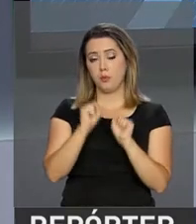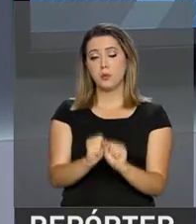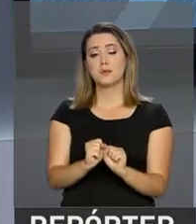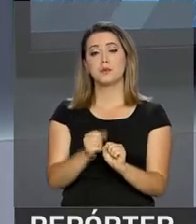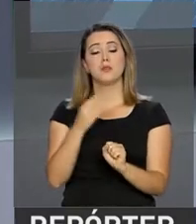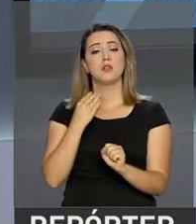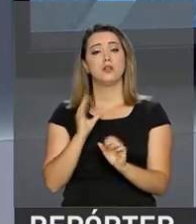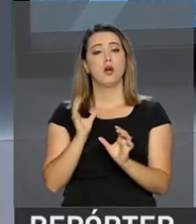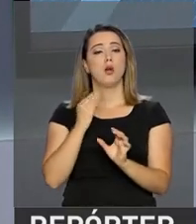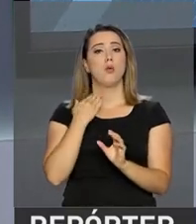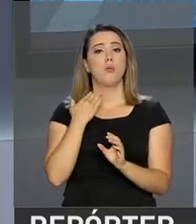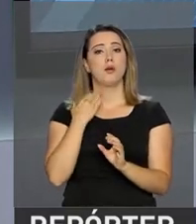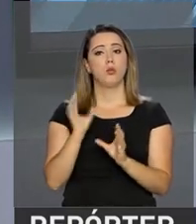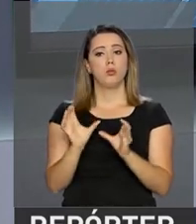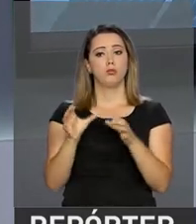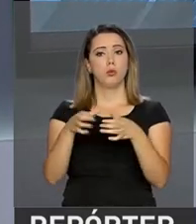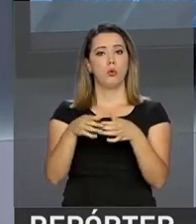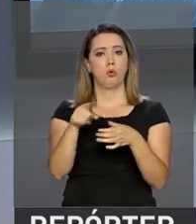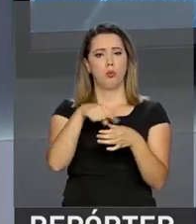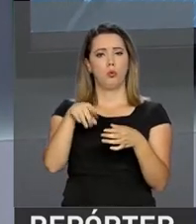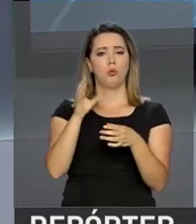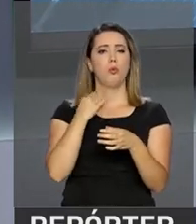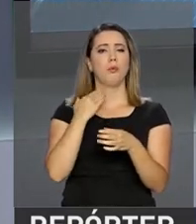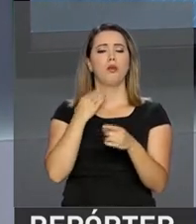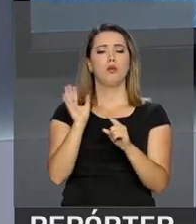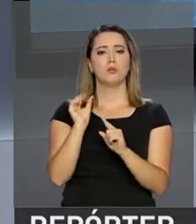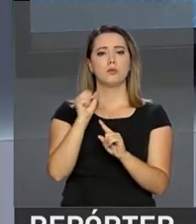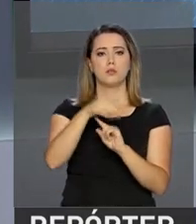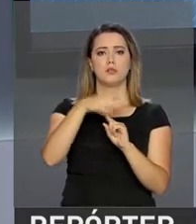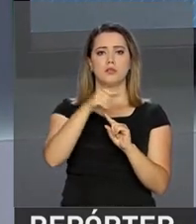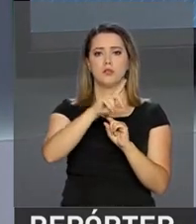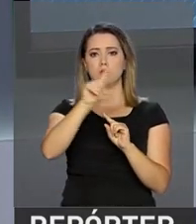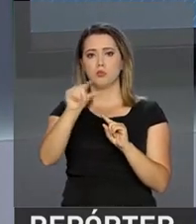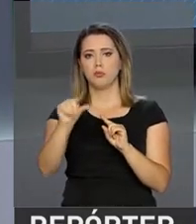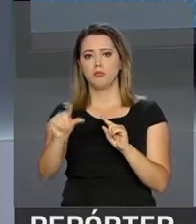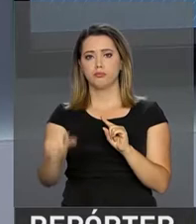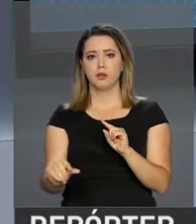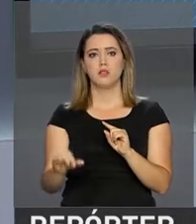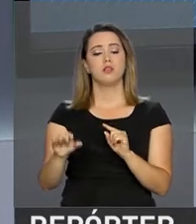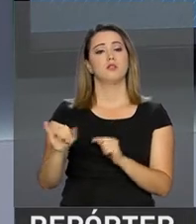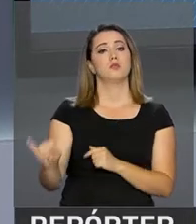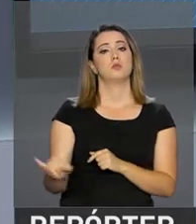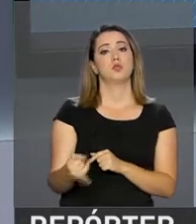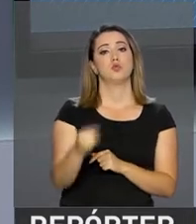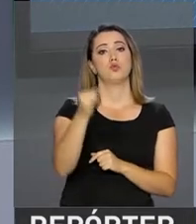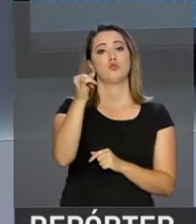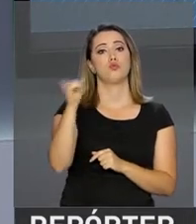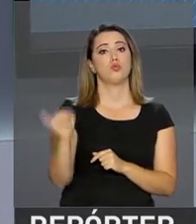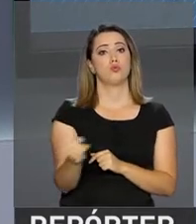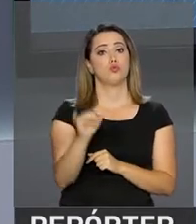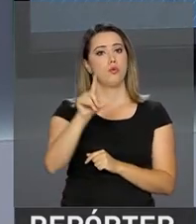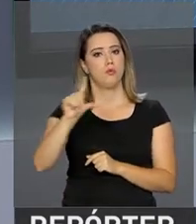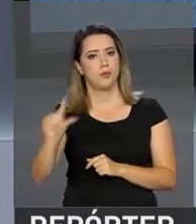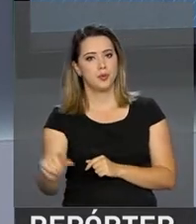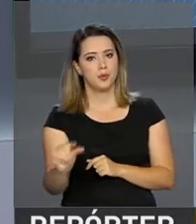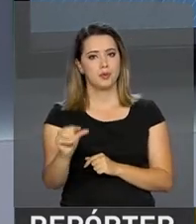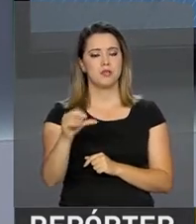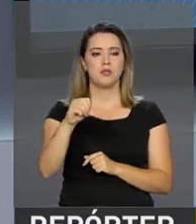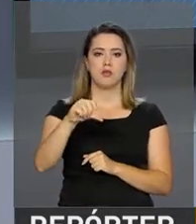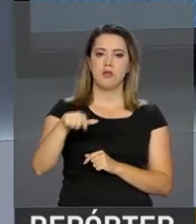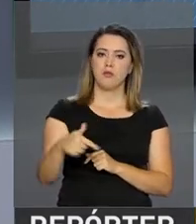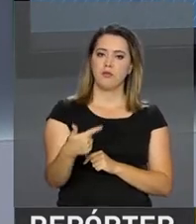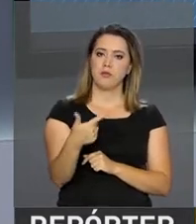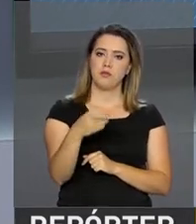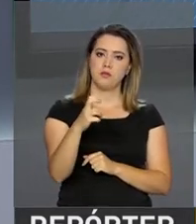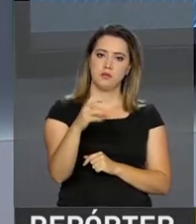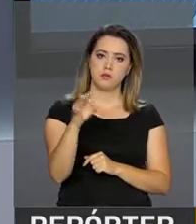de Política Monetária do Banco Central reduzir cada vez mais a taxa básica de juros da economia, que está em 9,25